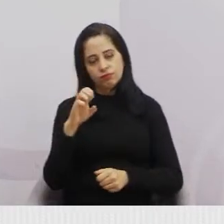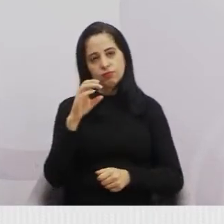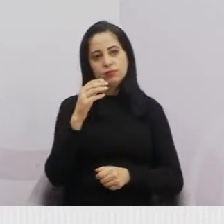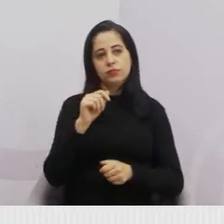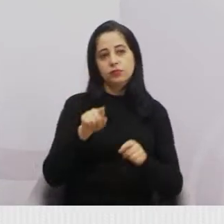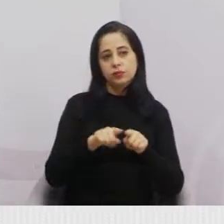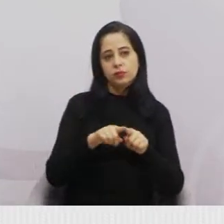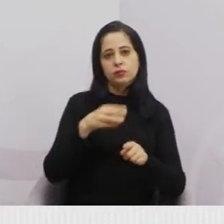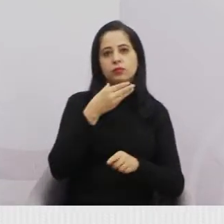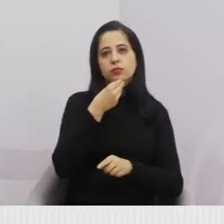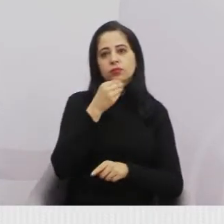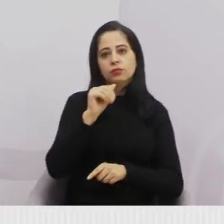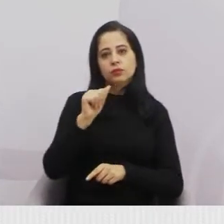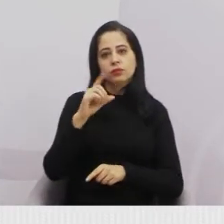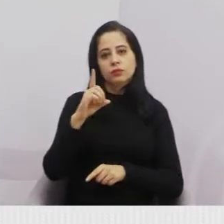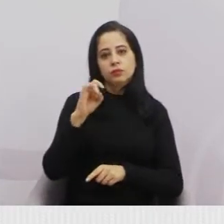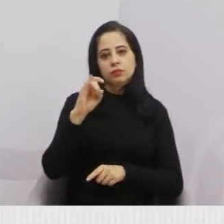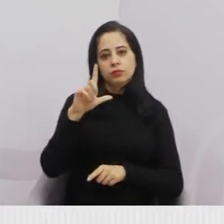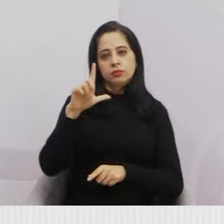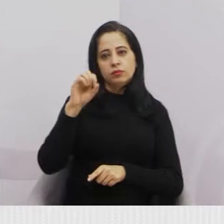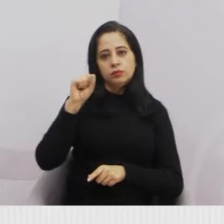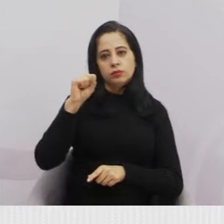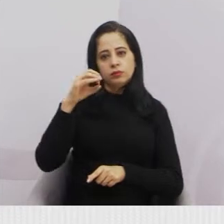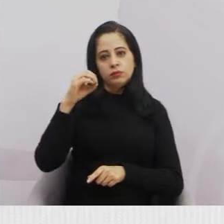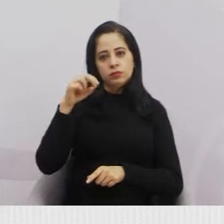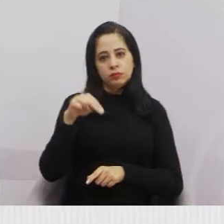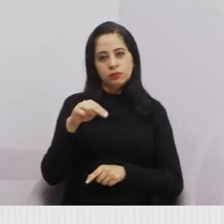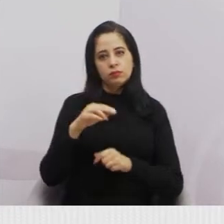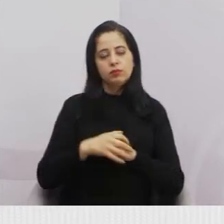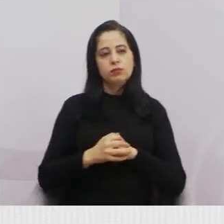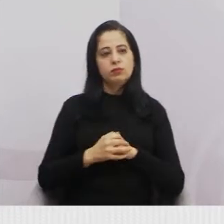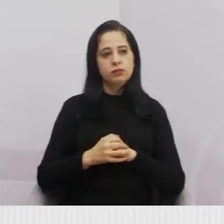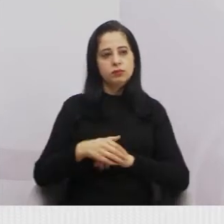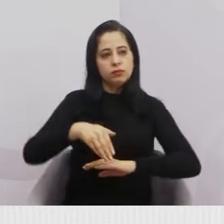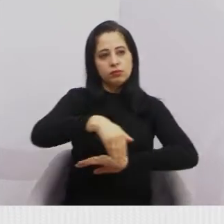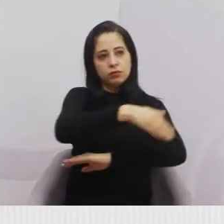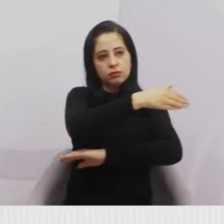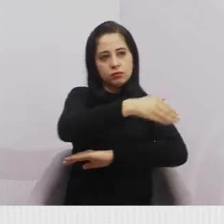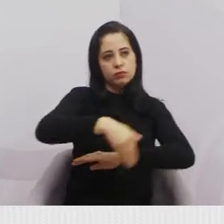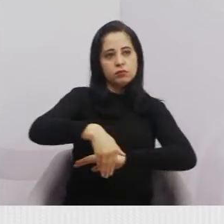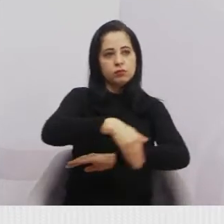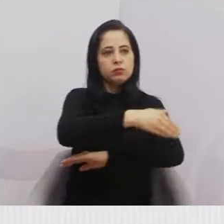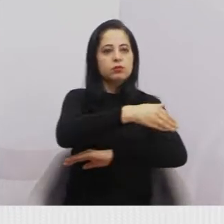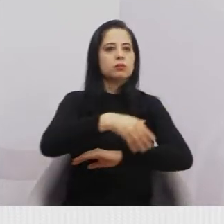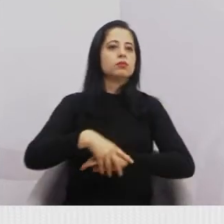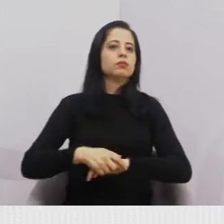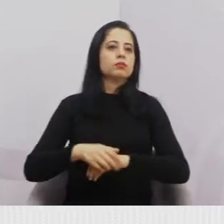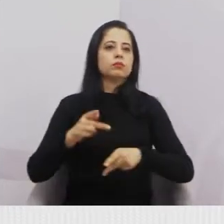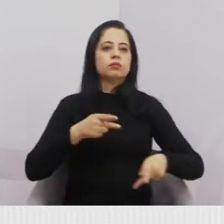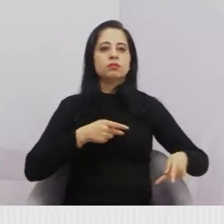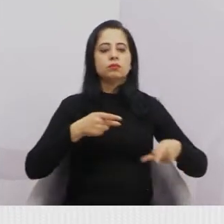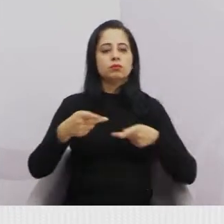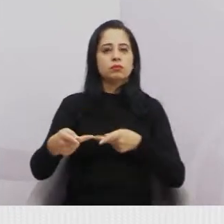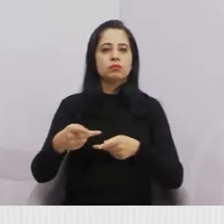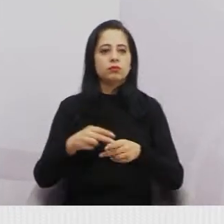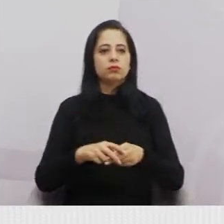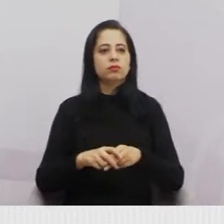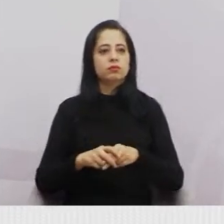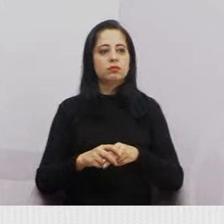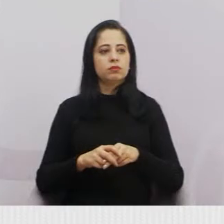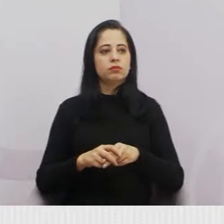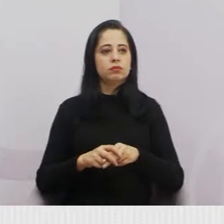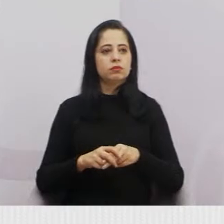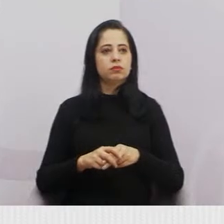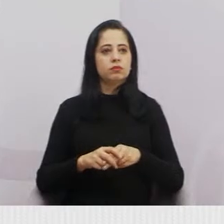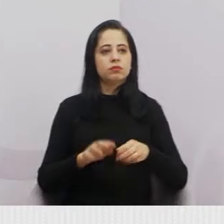Nós estivemos ali na estrada, na rua Santo Ivo e também, posteriormente, nós estivemos lá no Jardim